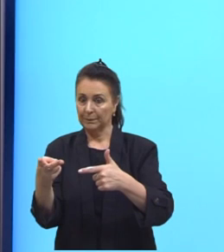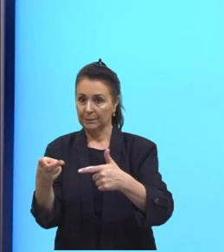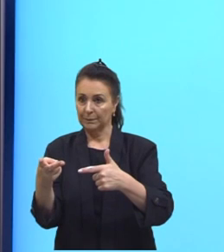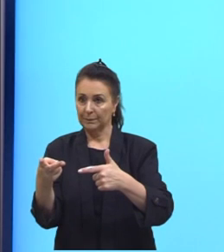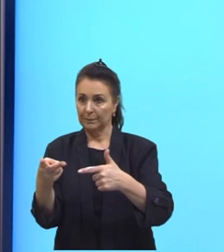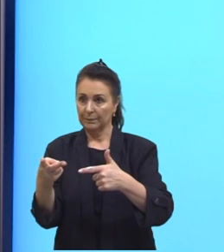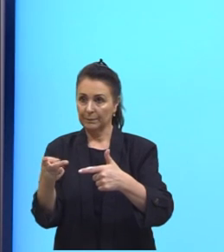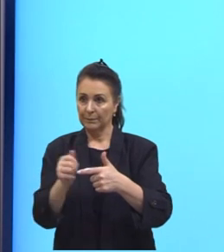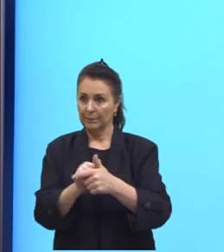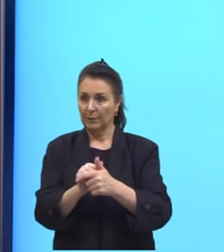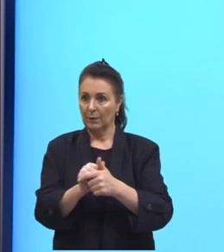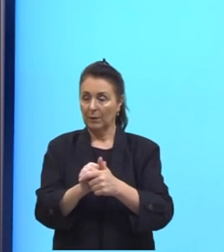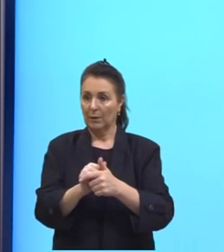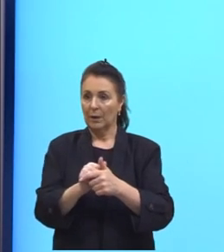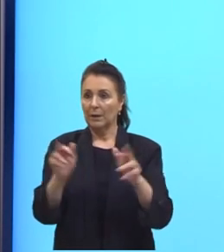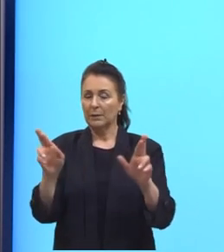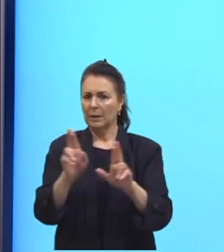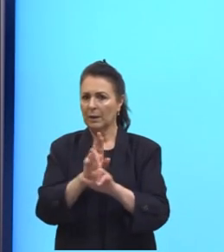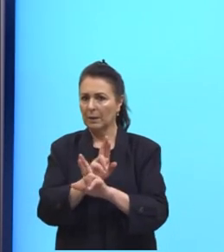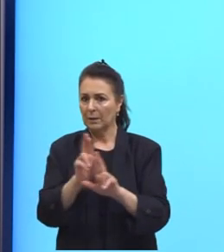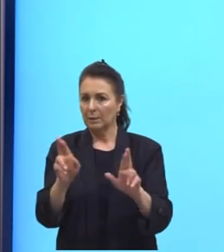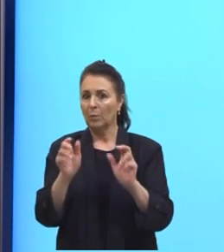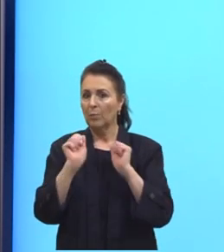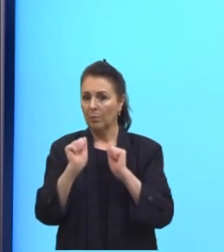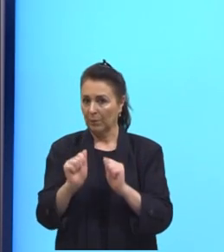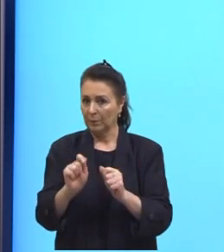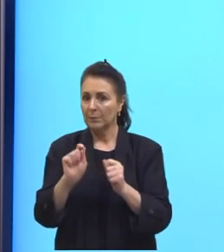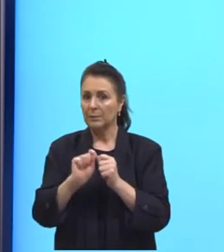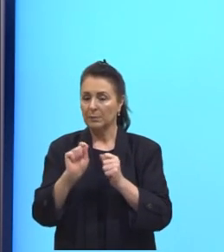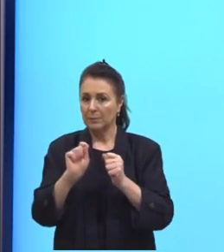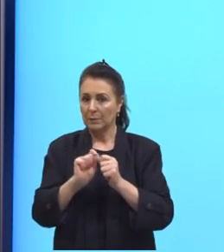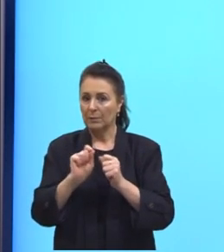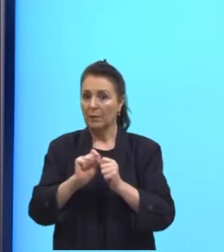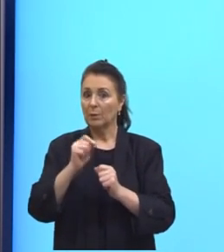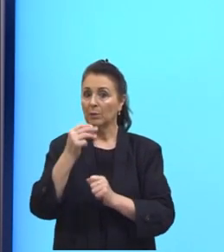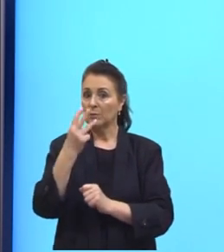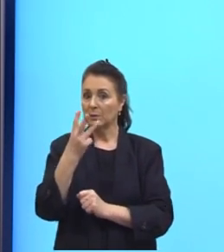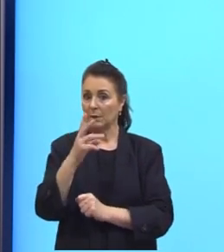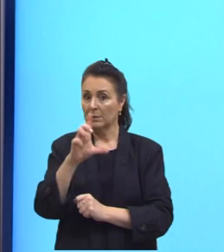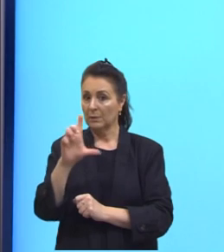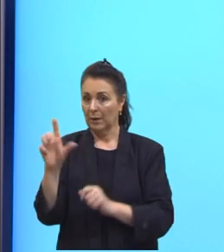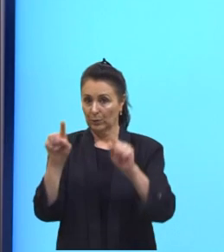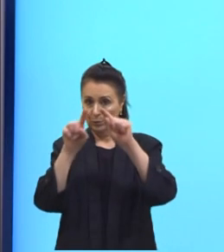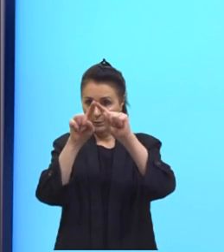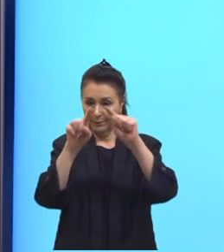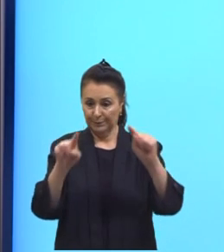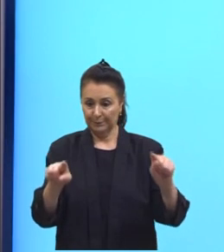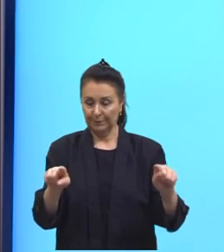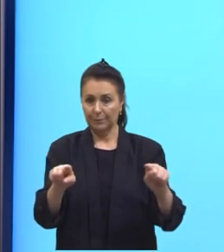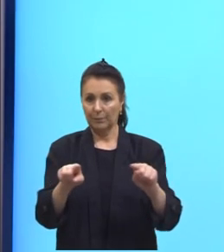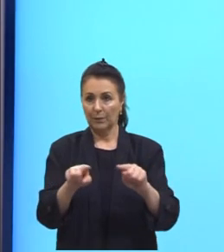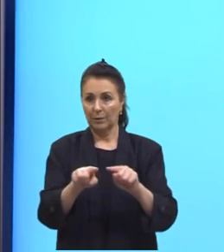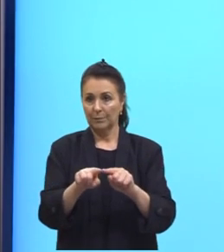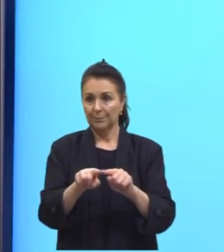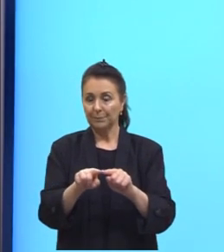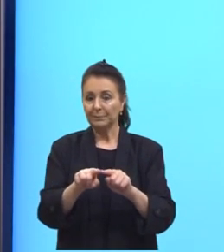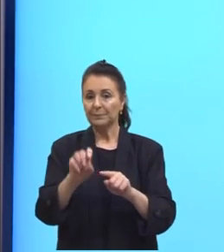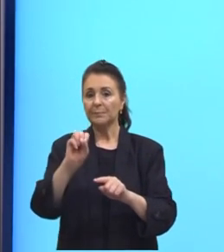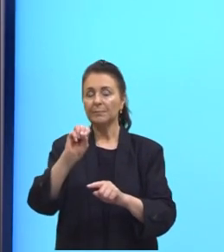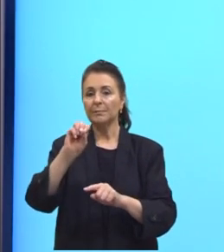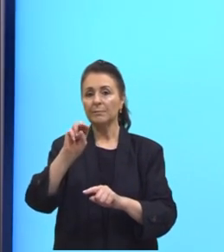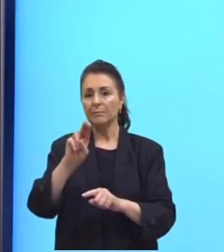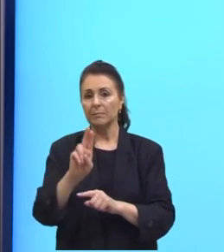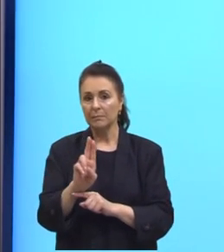esse lado essa relação pode ser feita então nos três lados de um triângulo tá ou se nós vamos